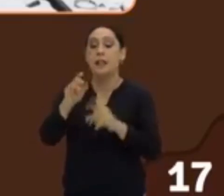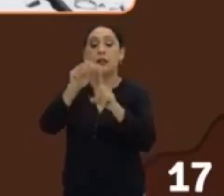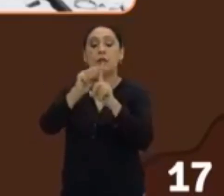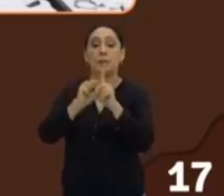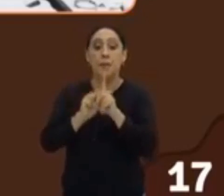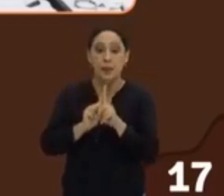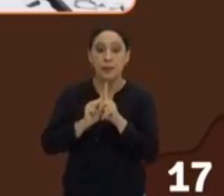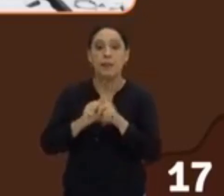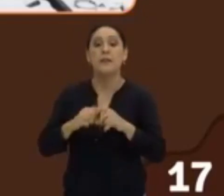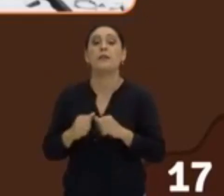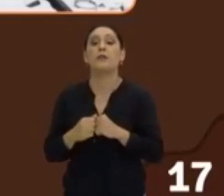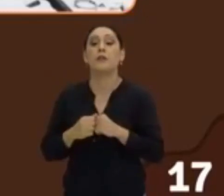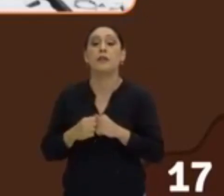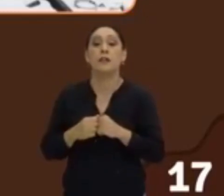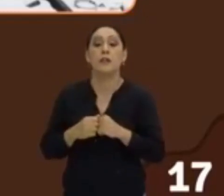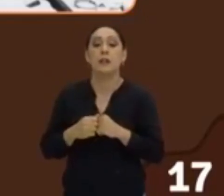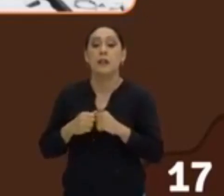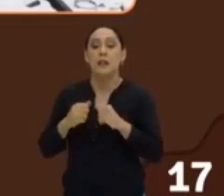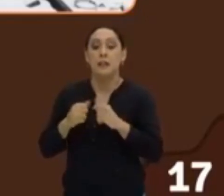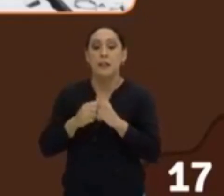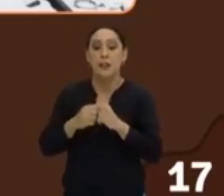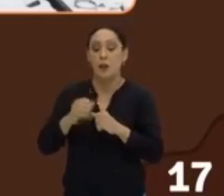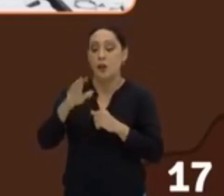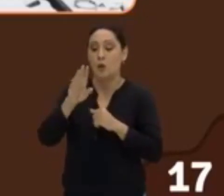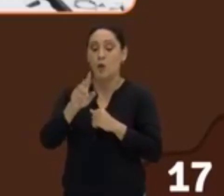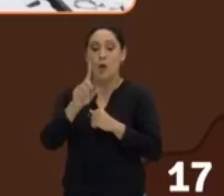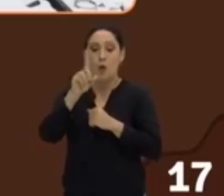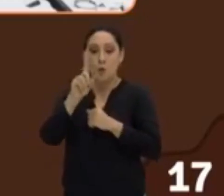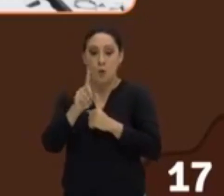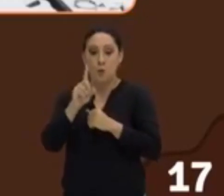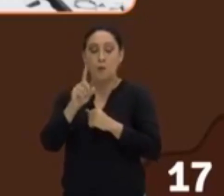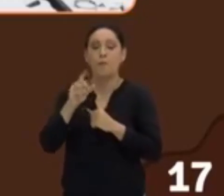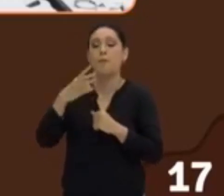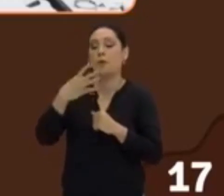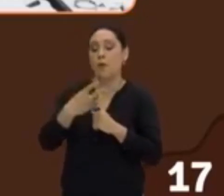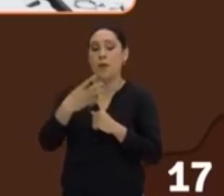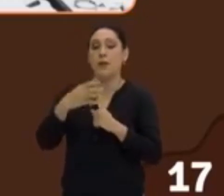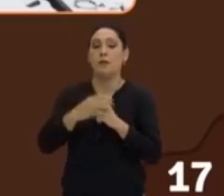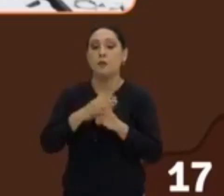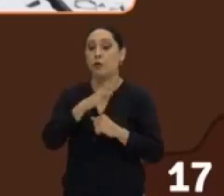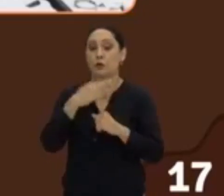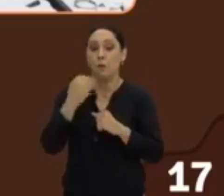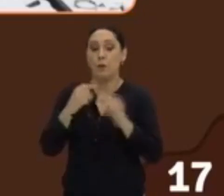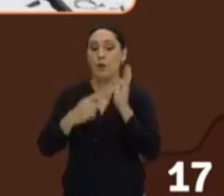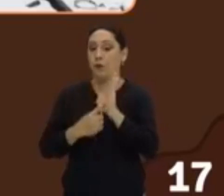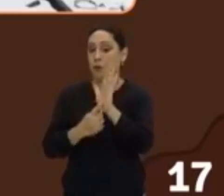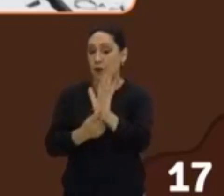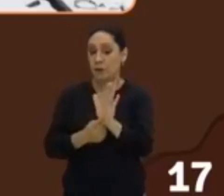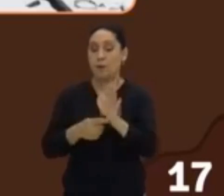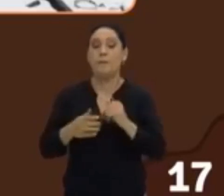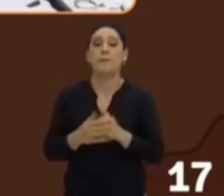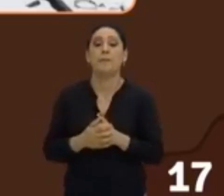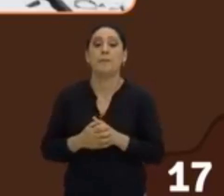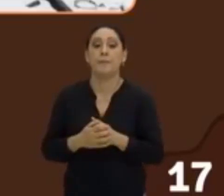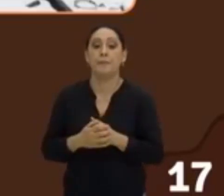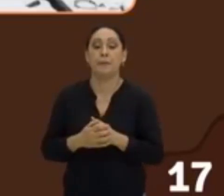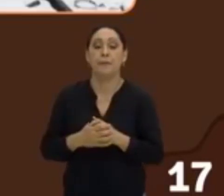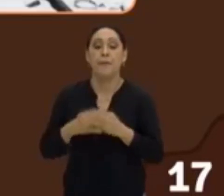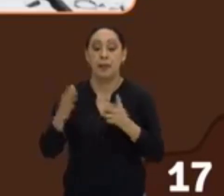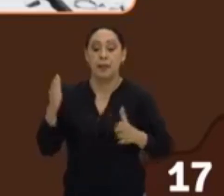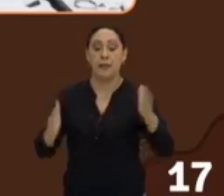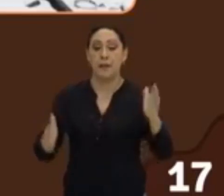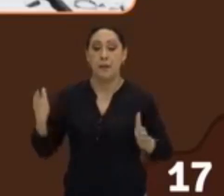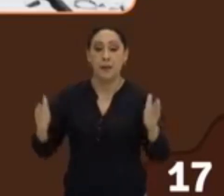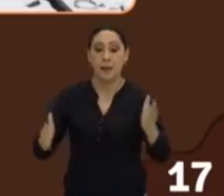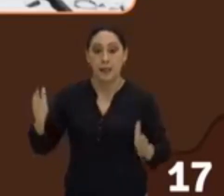levaram a um quarto de morte desse quantitativo que eu acabei de te mostrar nesse período